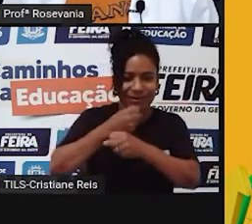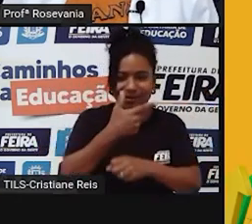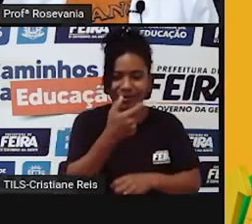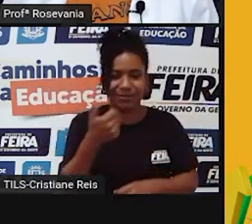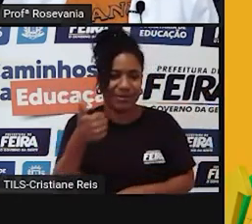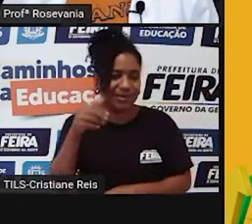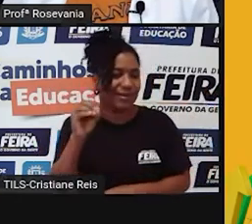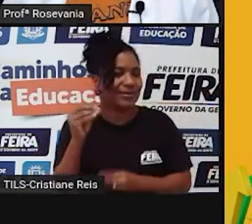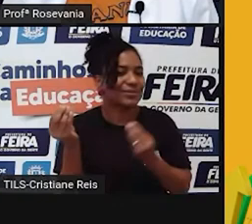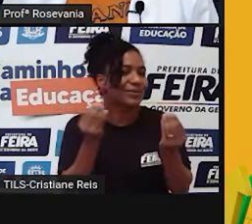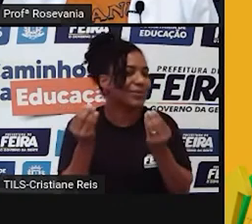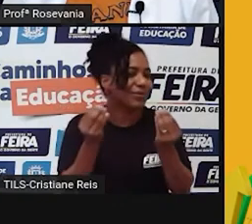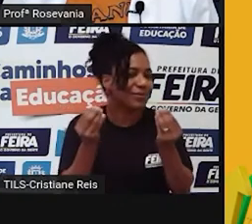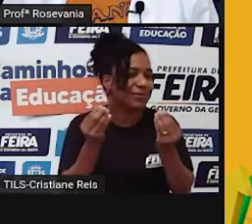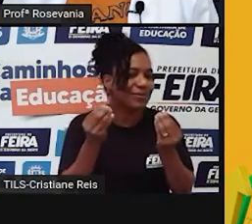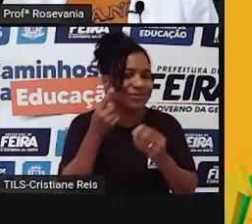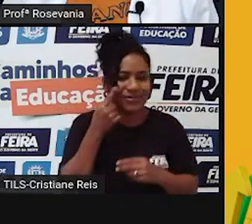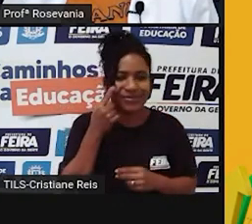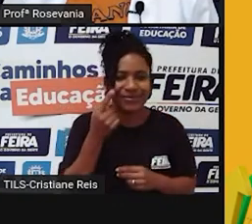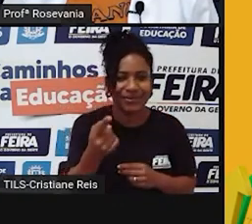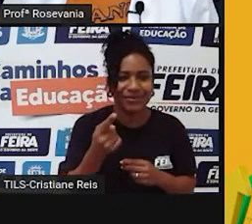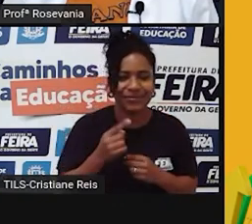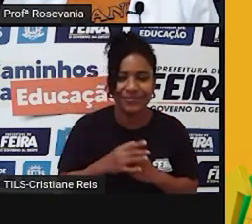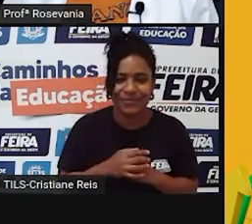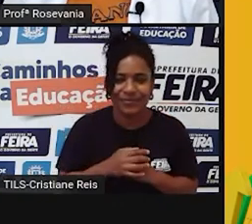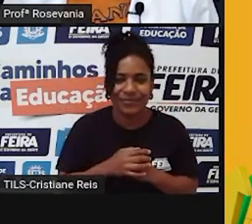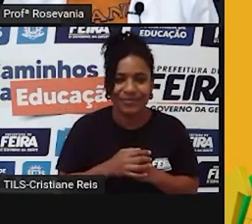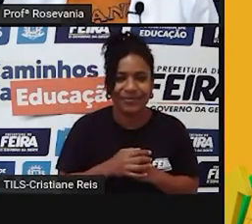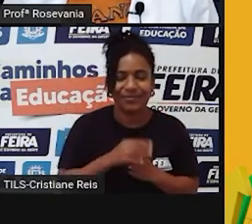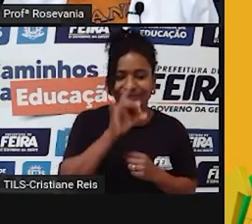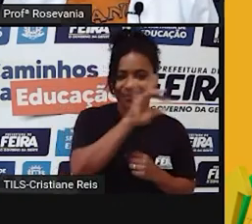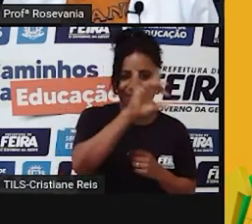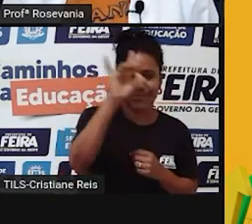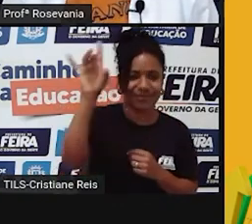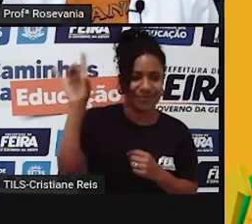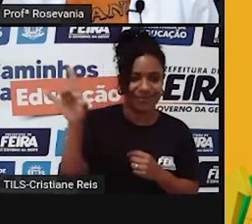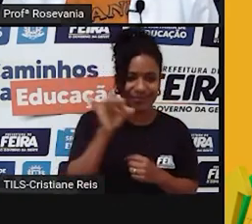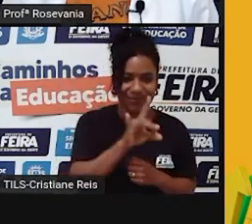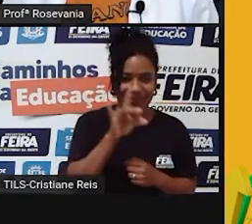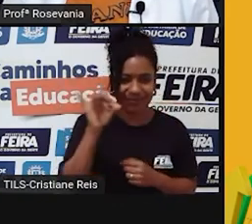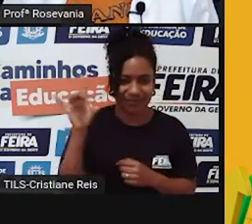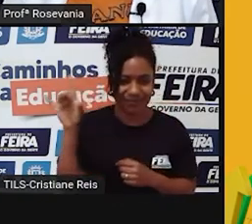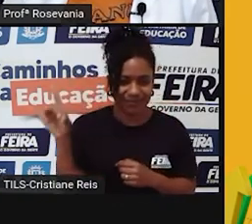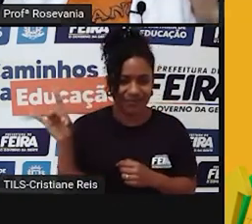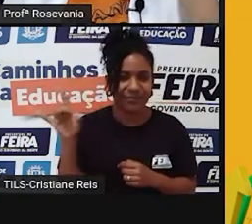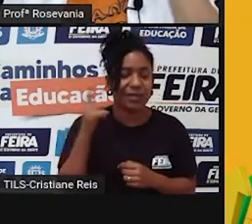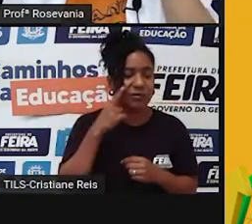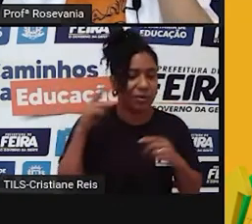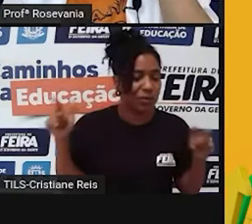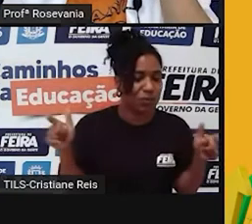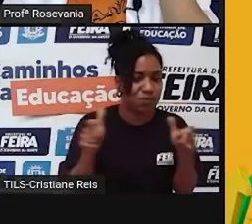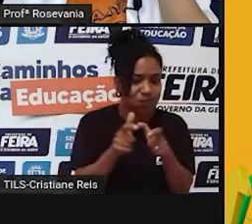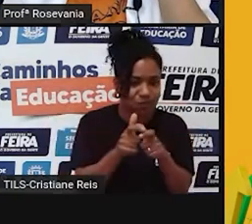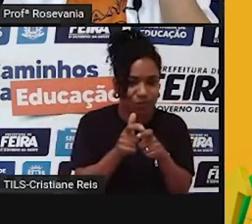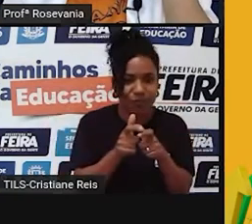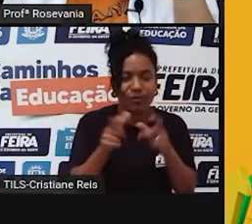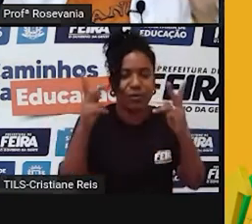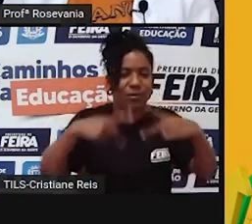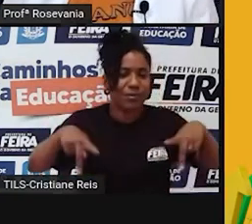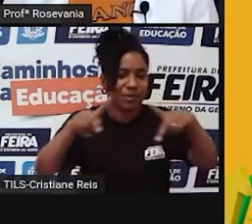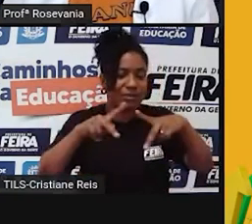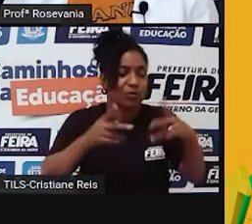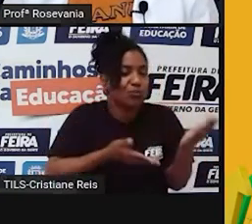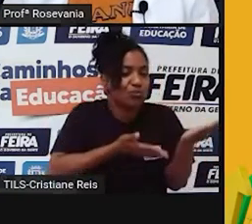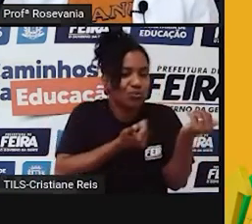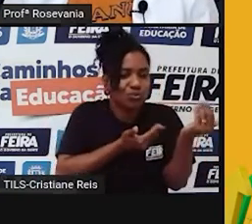olha a diferença que a gente vê, né, com relação a todas as outras que estavam. Então, essa redução aqui da população jovem,